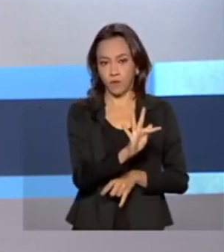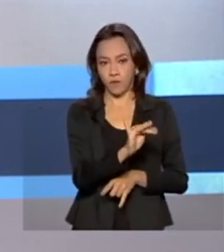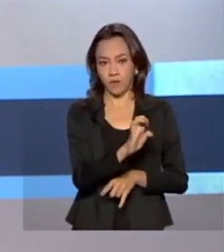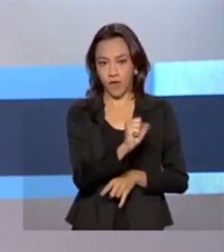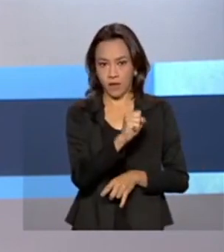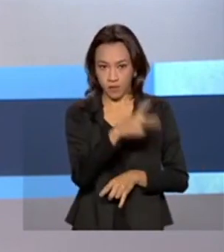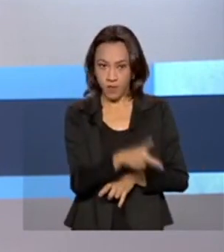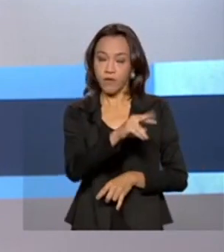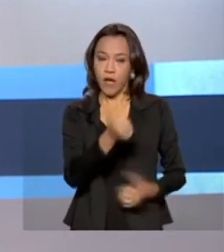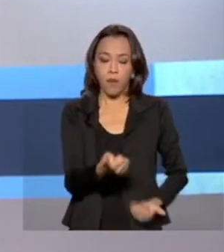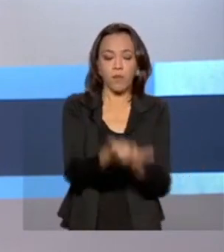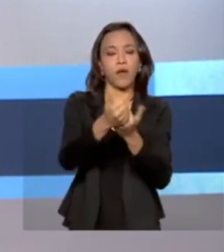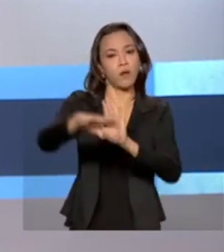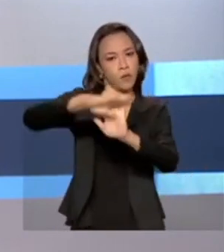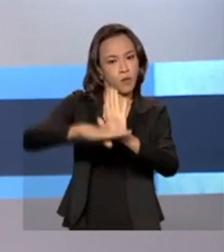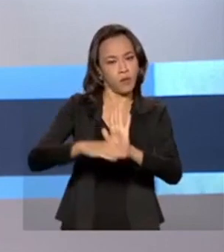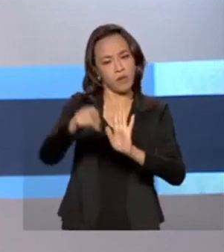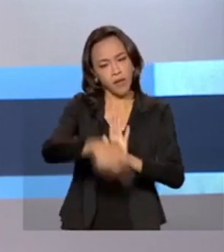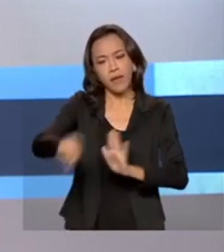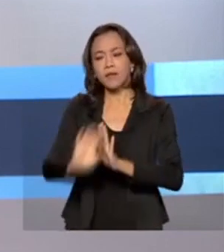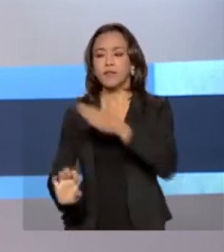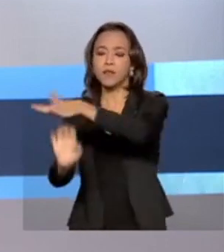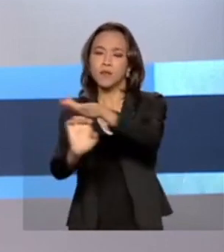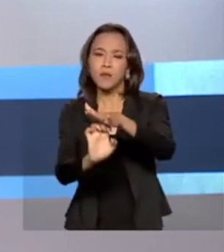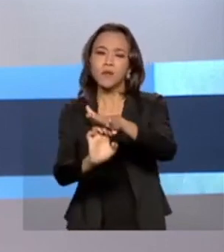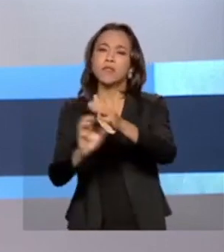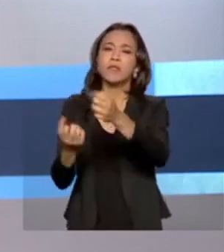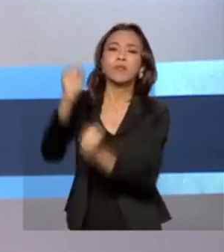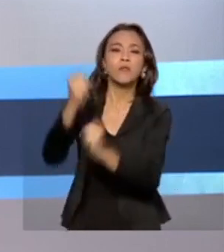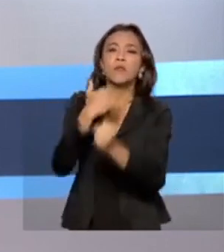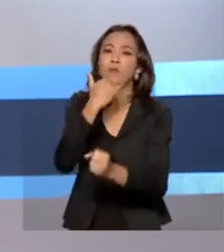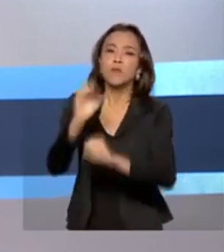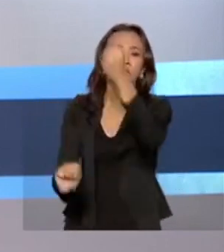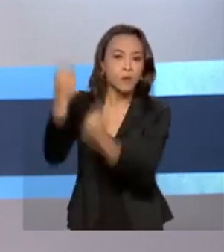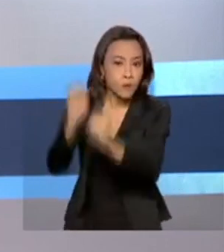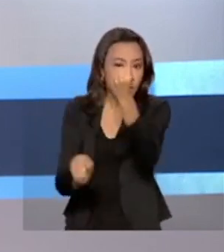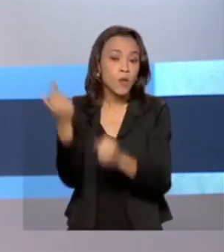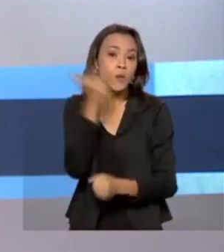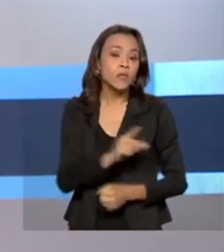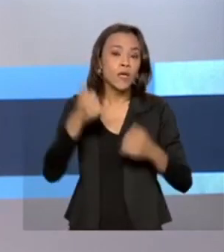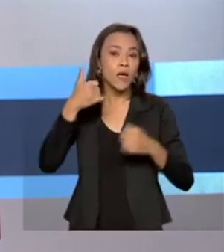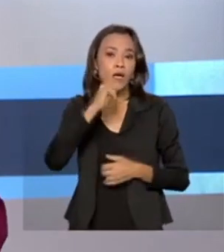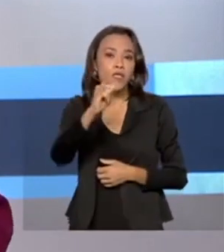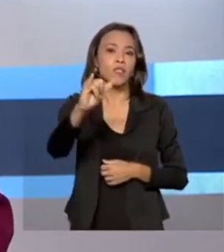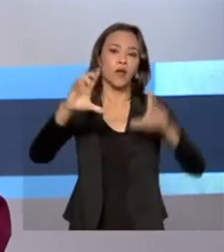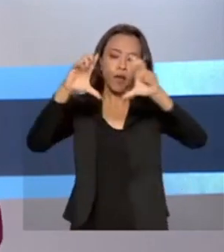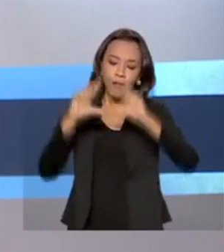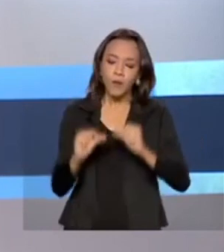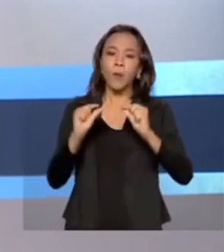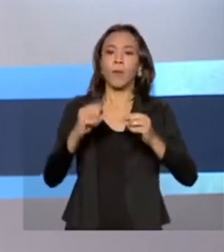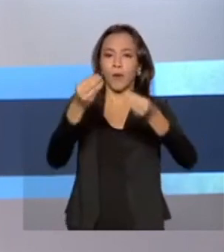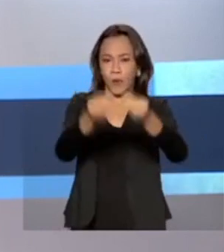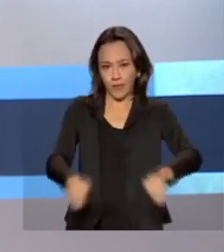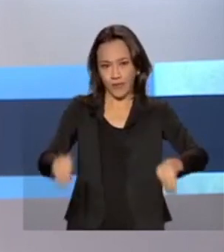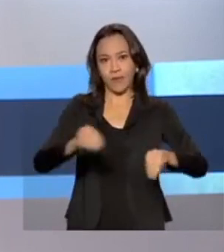e apoio financeiro para que pequenas e médias indústrias consigam energia mais barata, com menor impacto ambiental